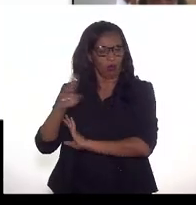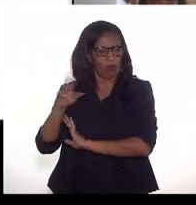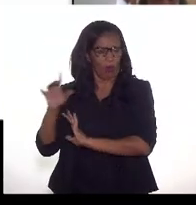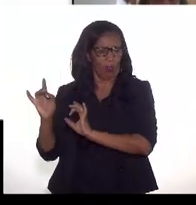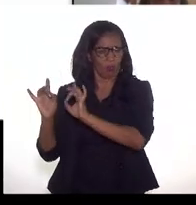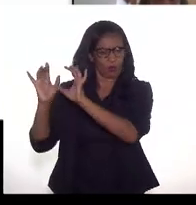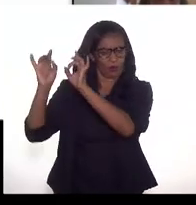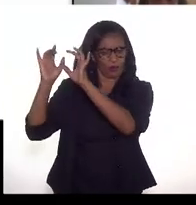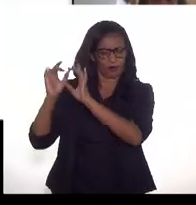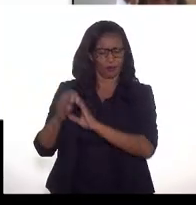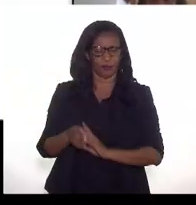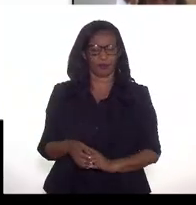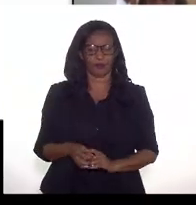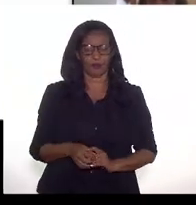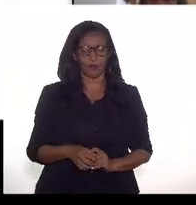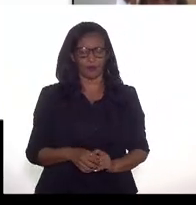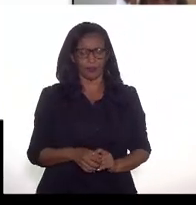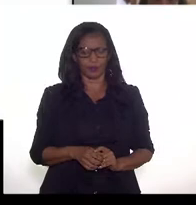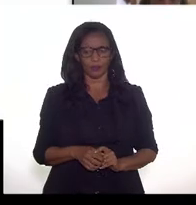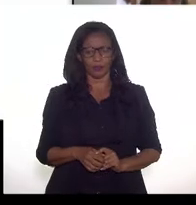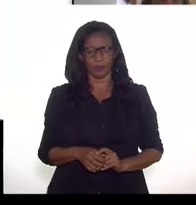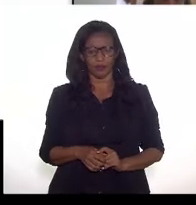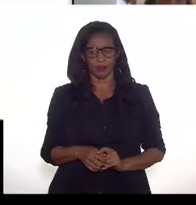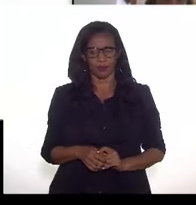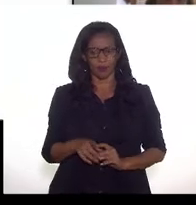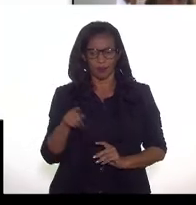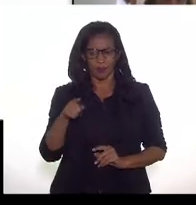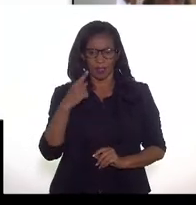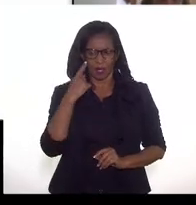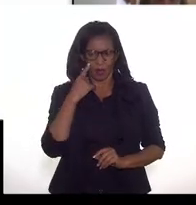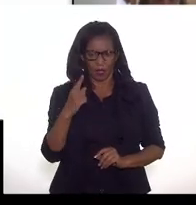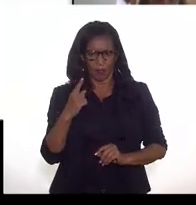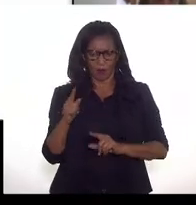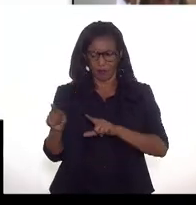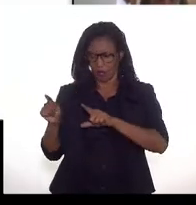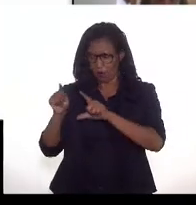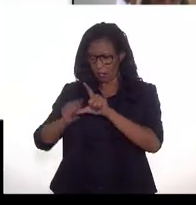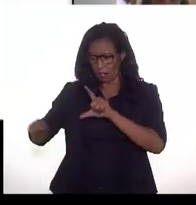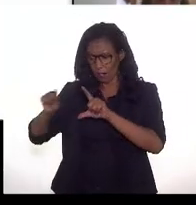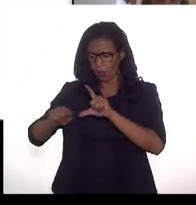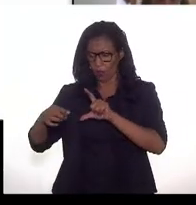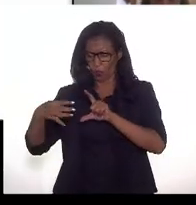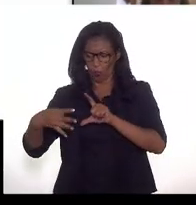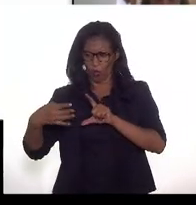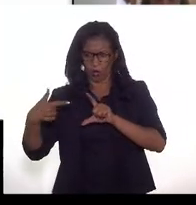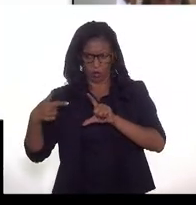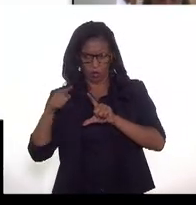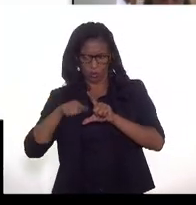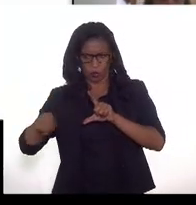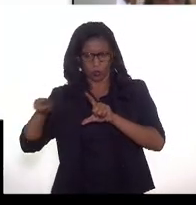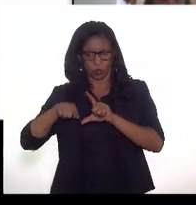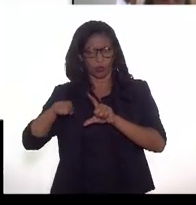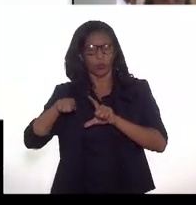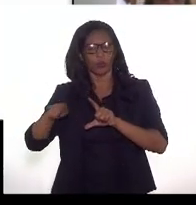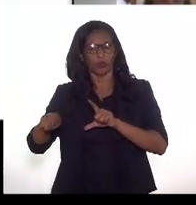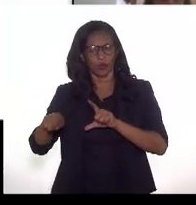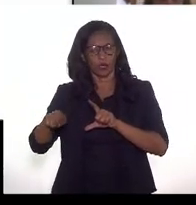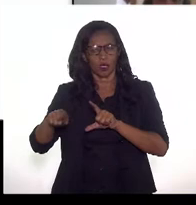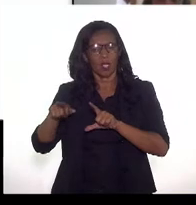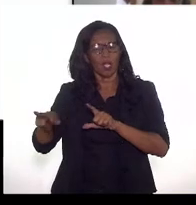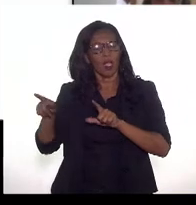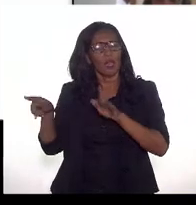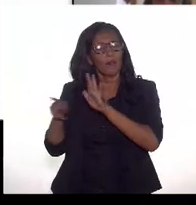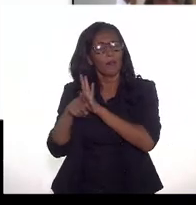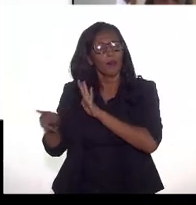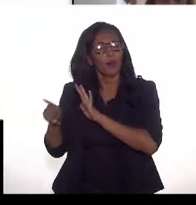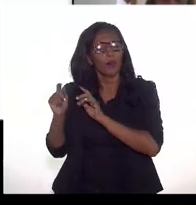seria a reinjeção. É muito importante mencionar que esse gás tá sendo injetado no reservatório, ele